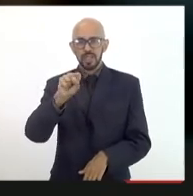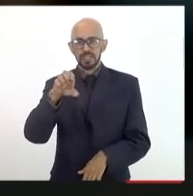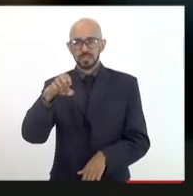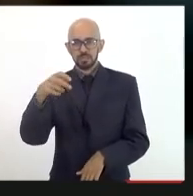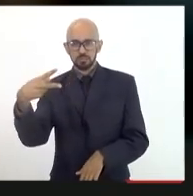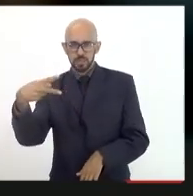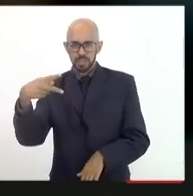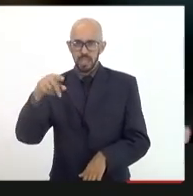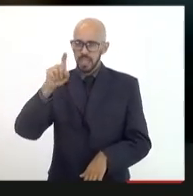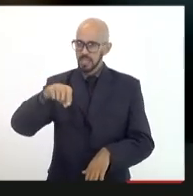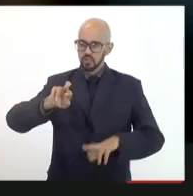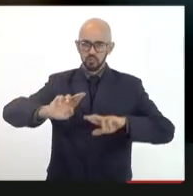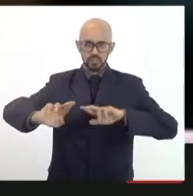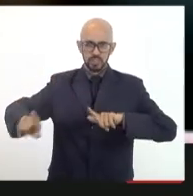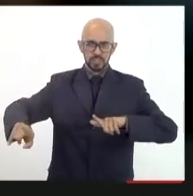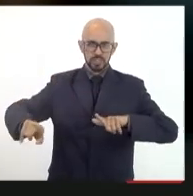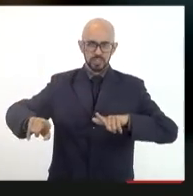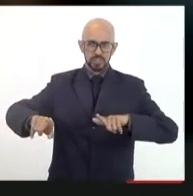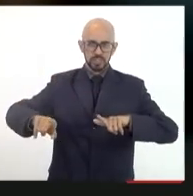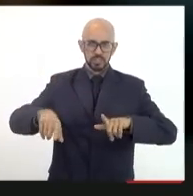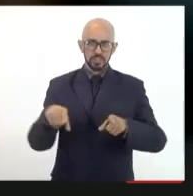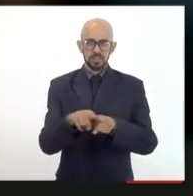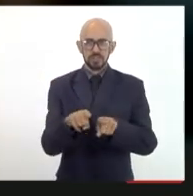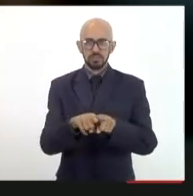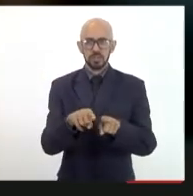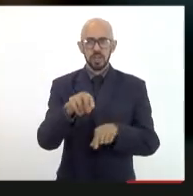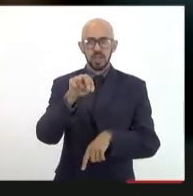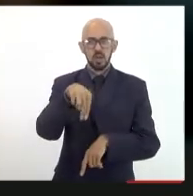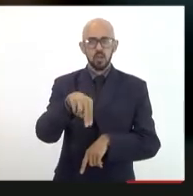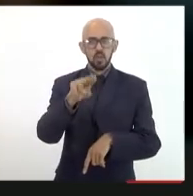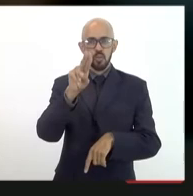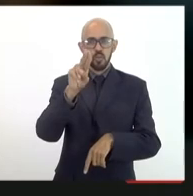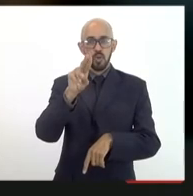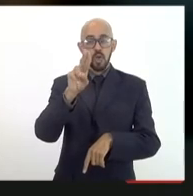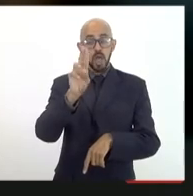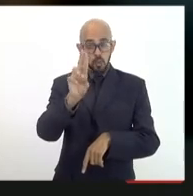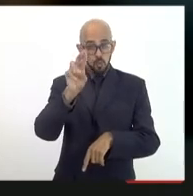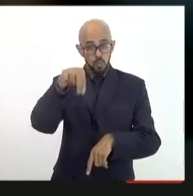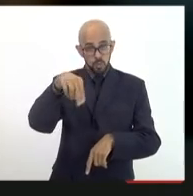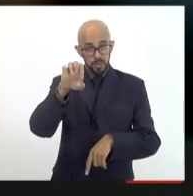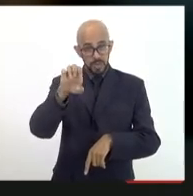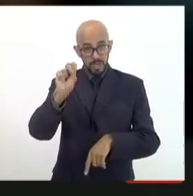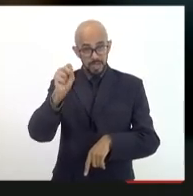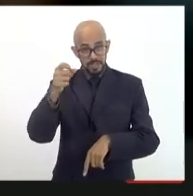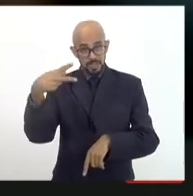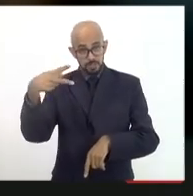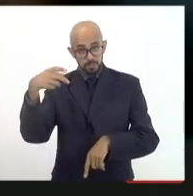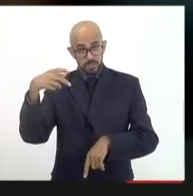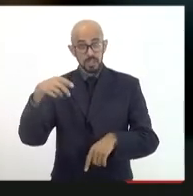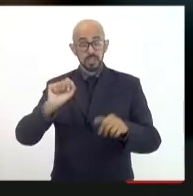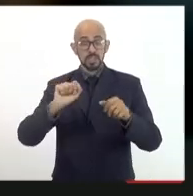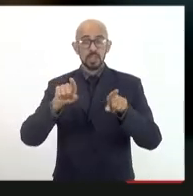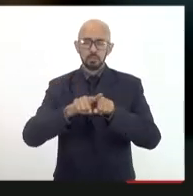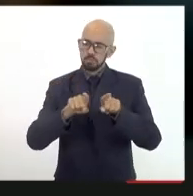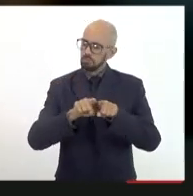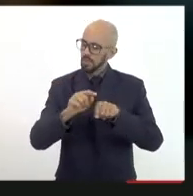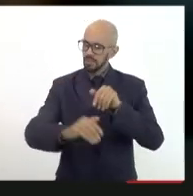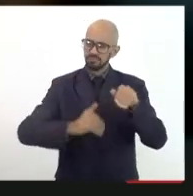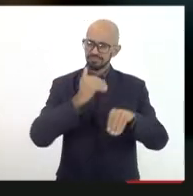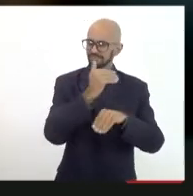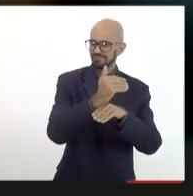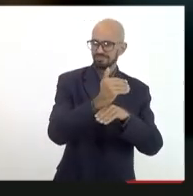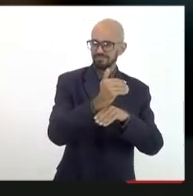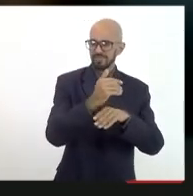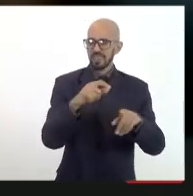Unicamp e agora da Unesp que desponta de uma forma que nos orgulha muito como brasileiros mas por que que a USP a